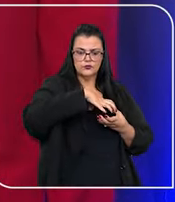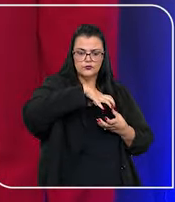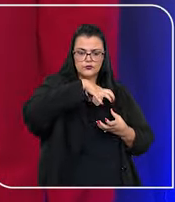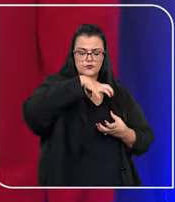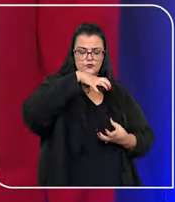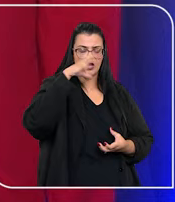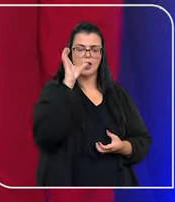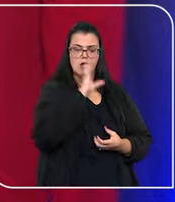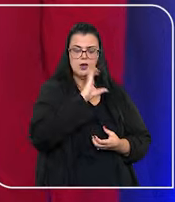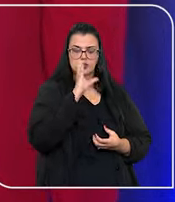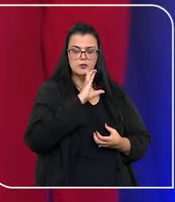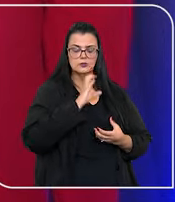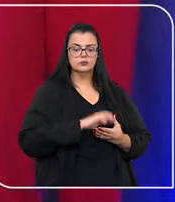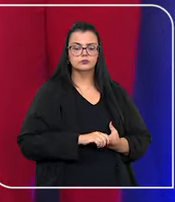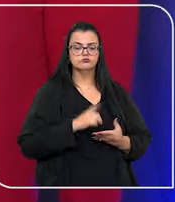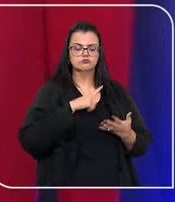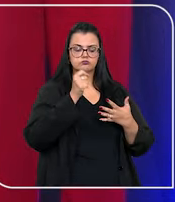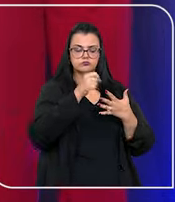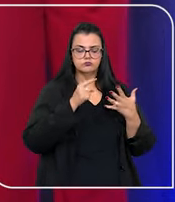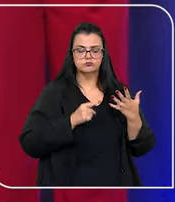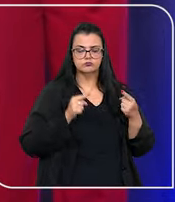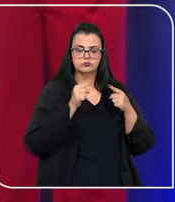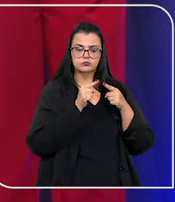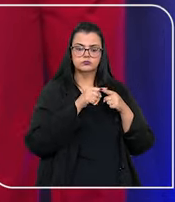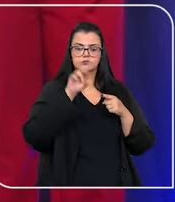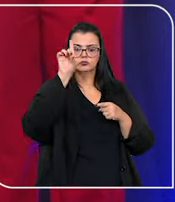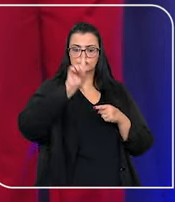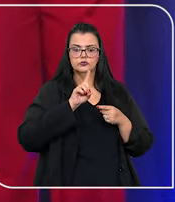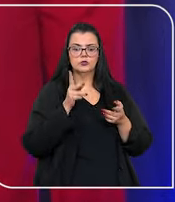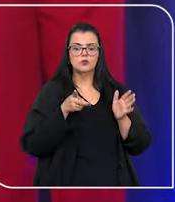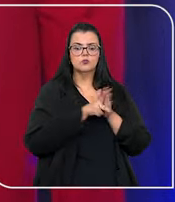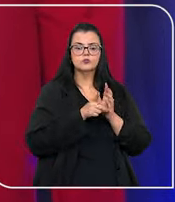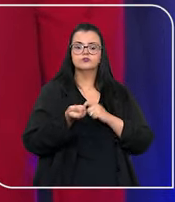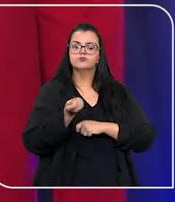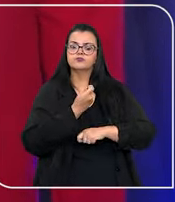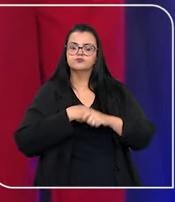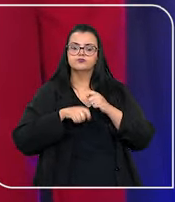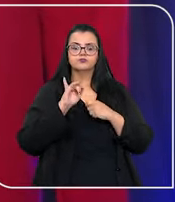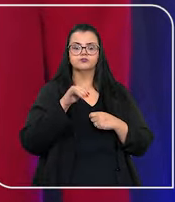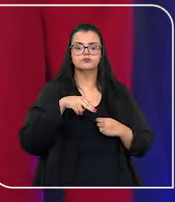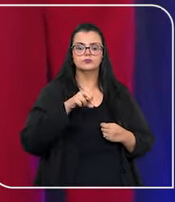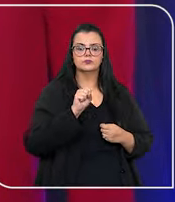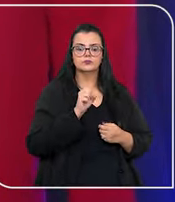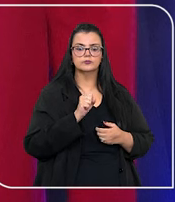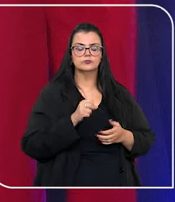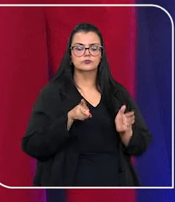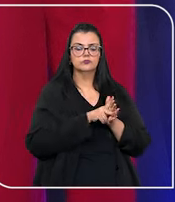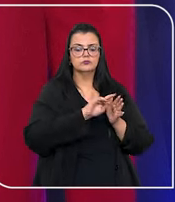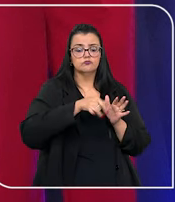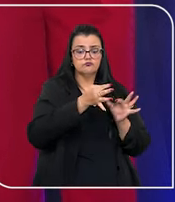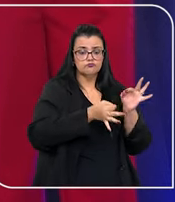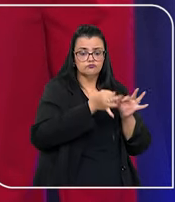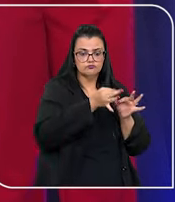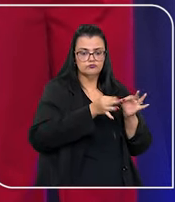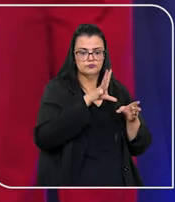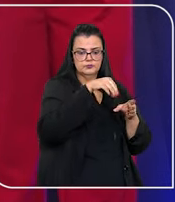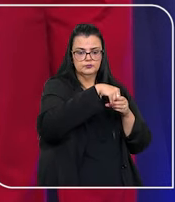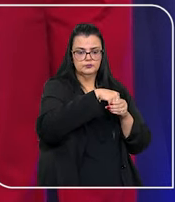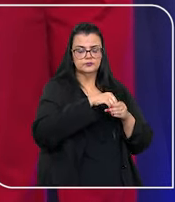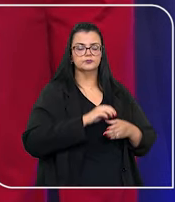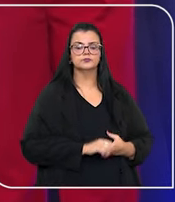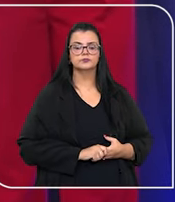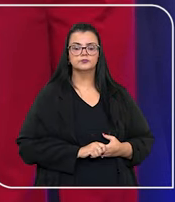rapidamente, são muitos os casos envolvendo direitos previdenciários que vão parar no judiciário.